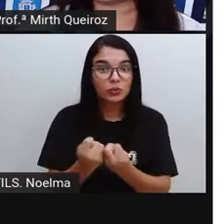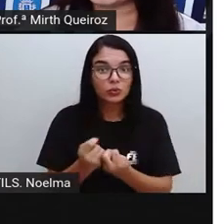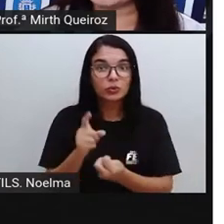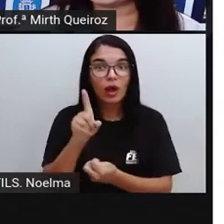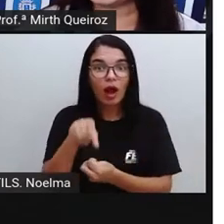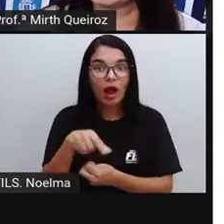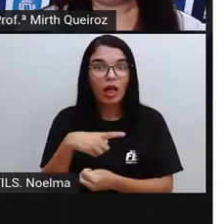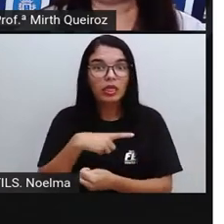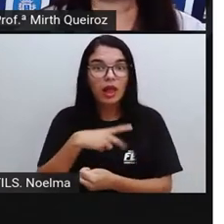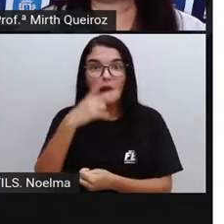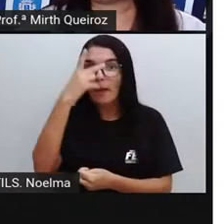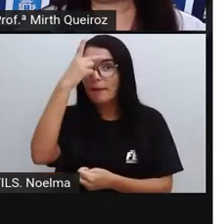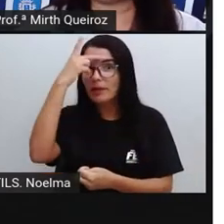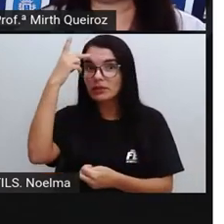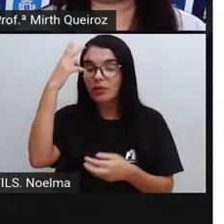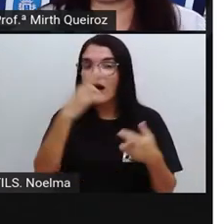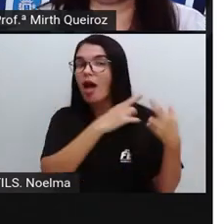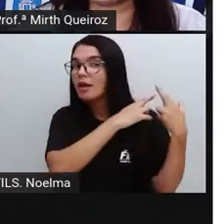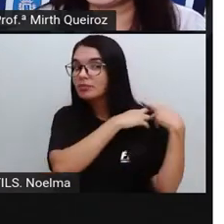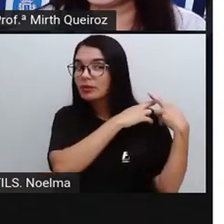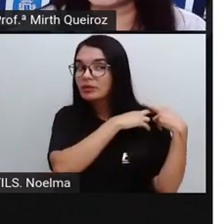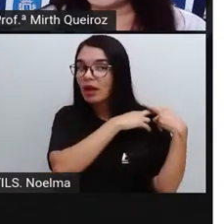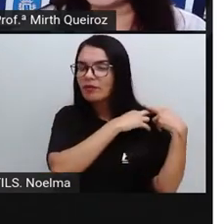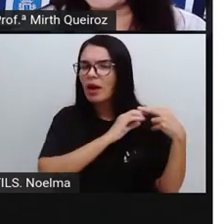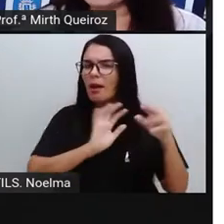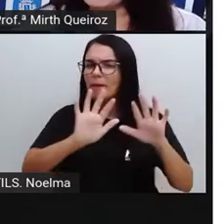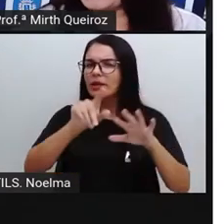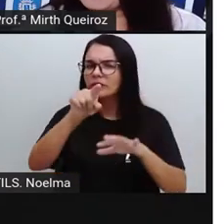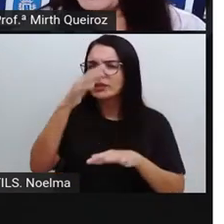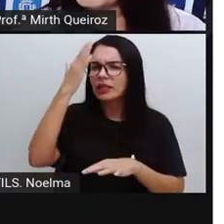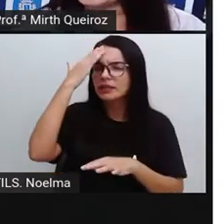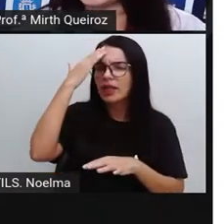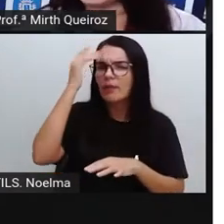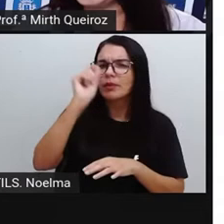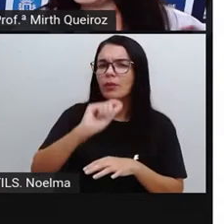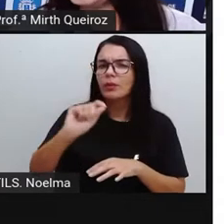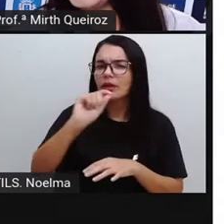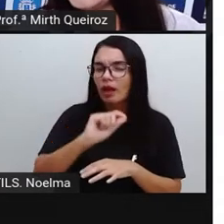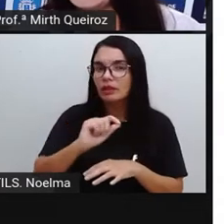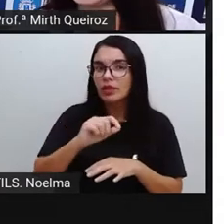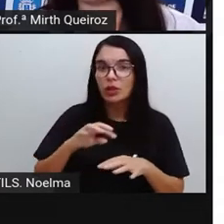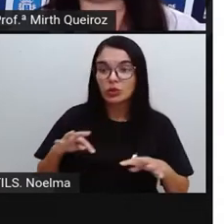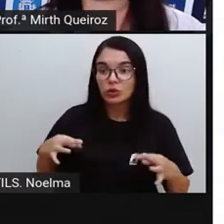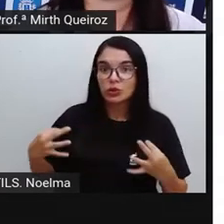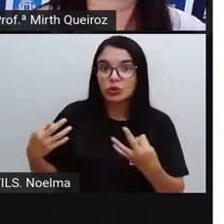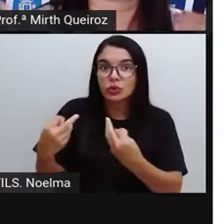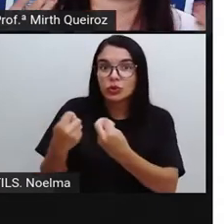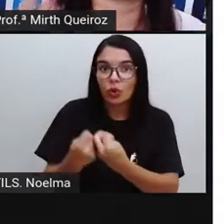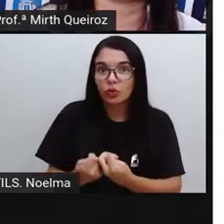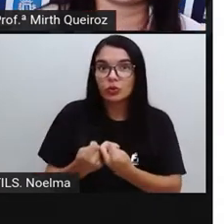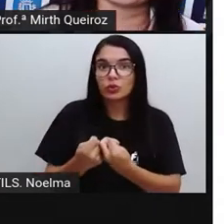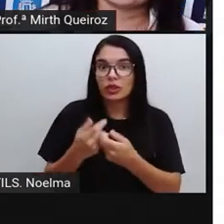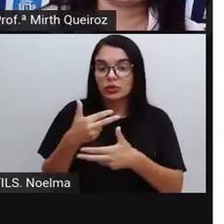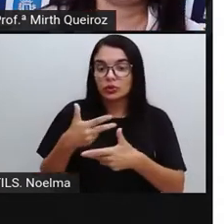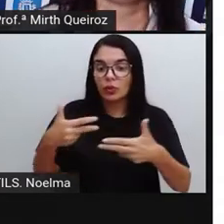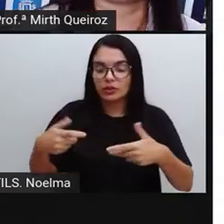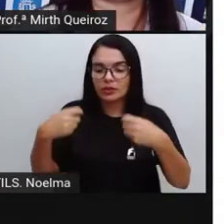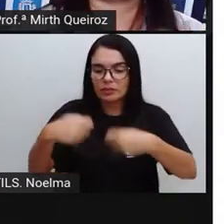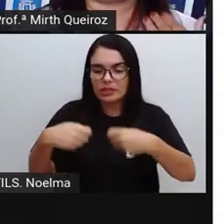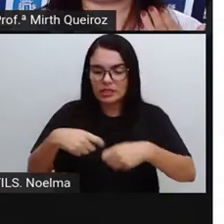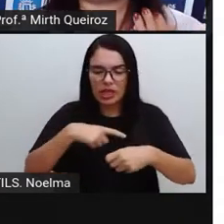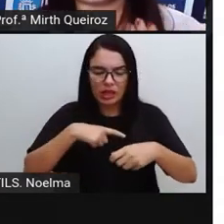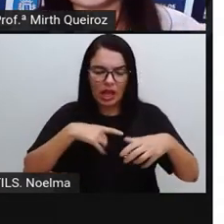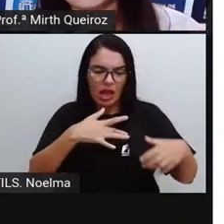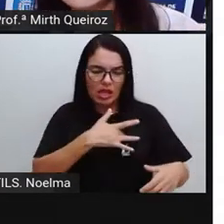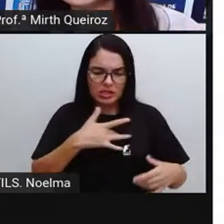responsáveis Mas vocês sabem quem é o responsável pela prestação desses serviços? Para que nós tenhamos a educação, para